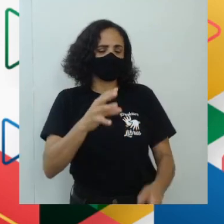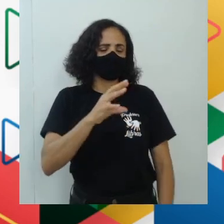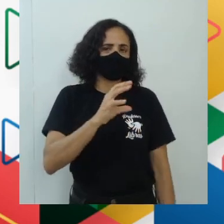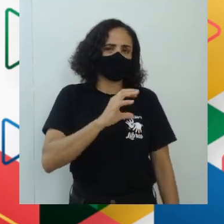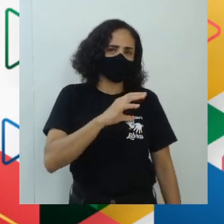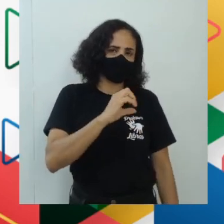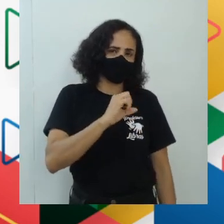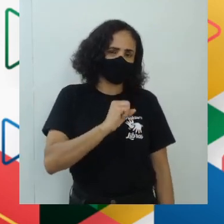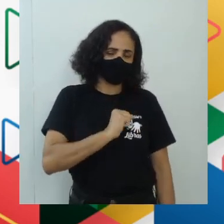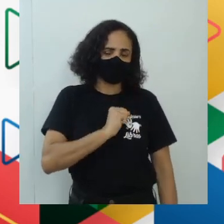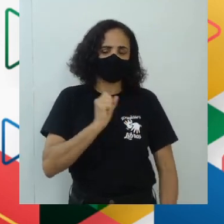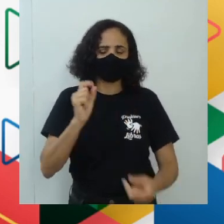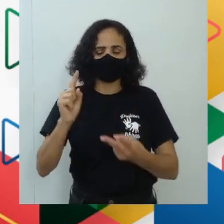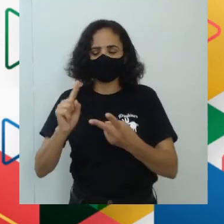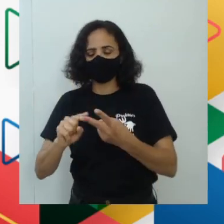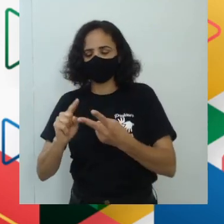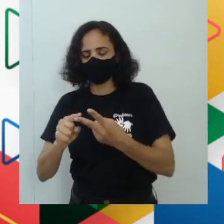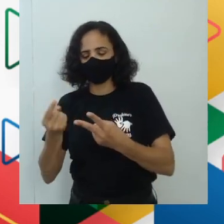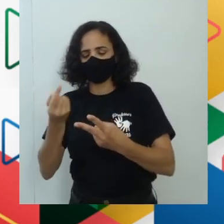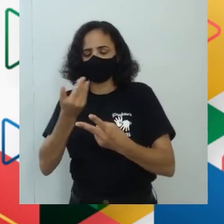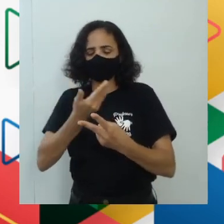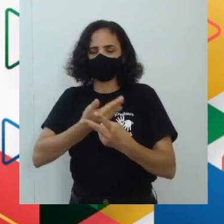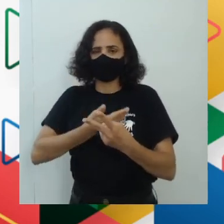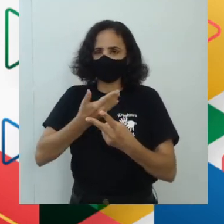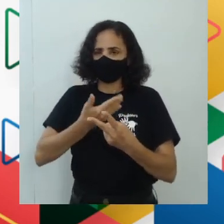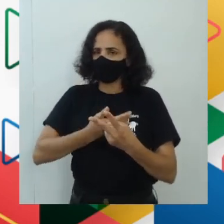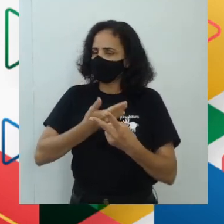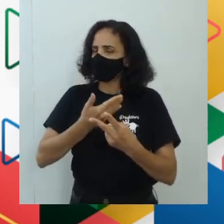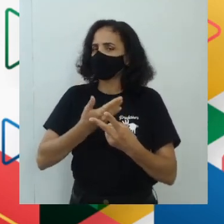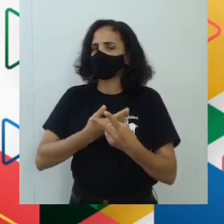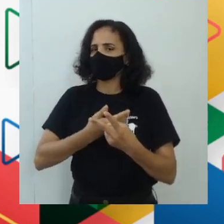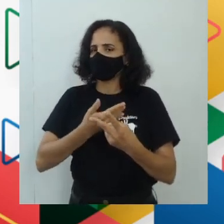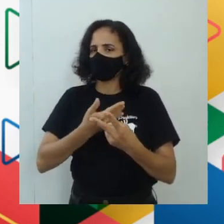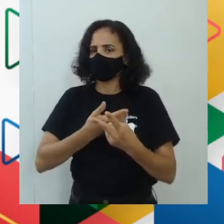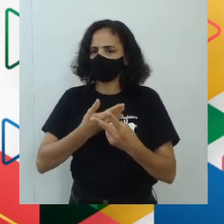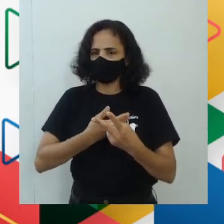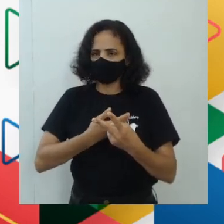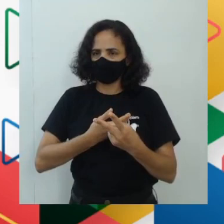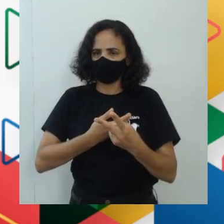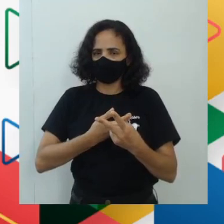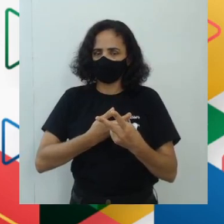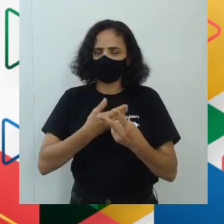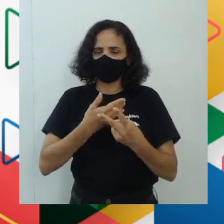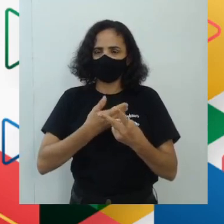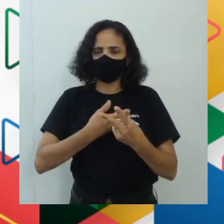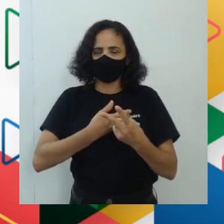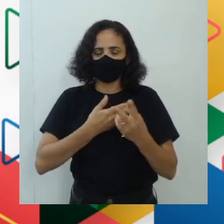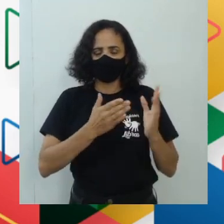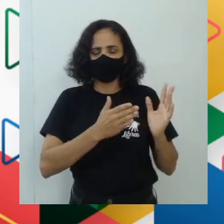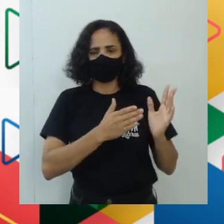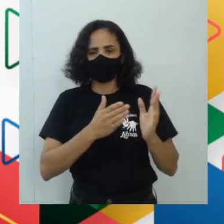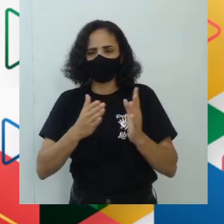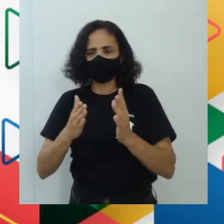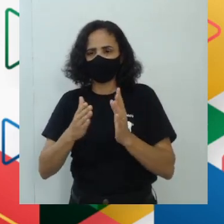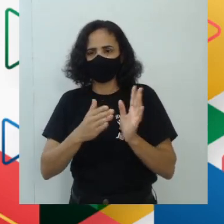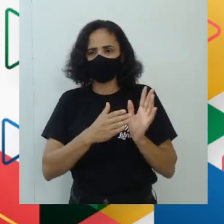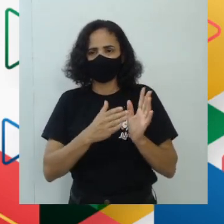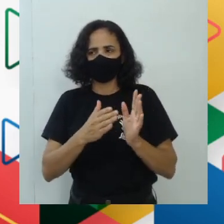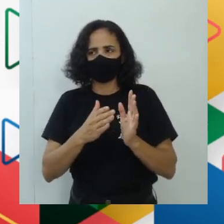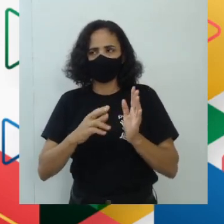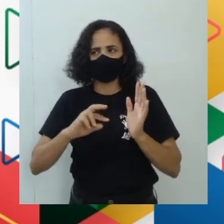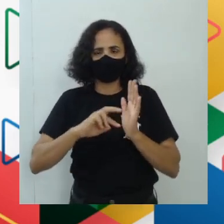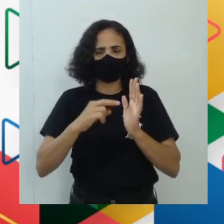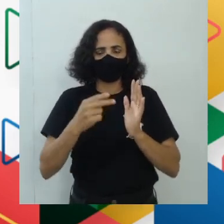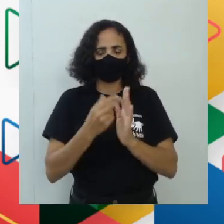palavras para definir o amor no grego, uma, ela é fileô, de onde vem a palavra filos, que